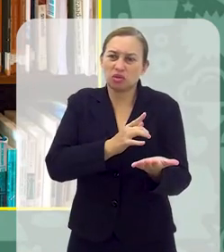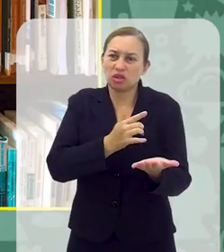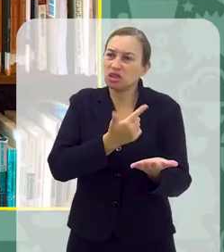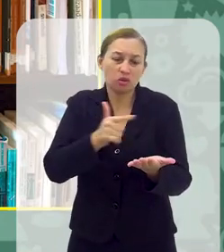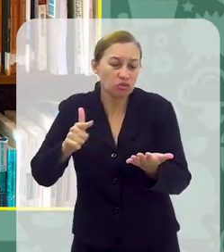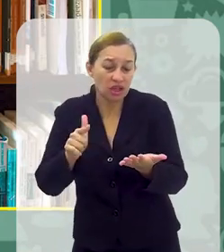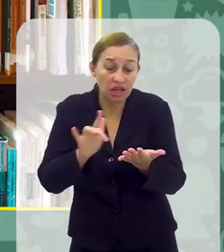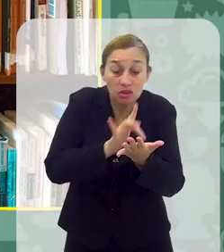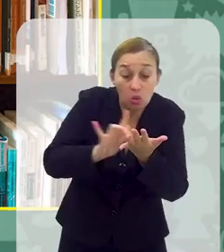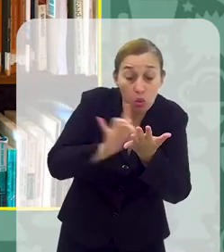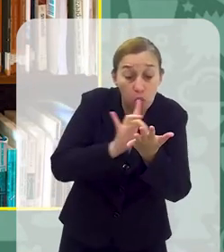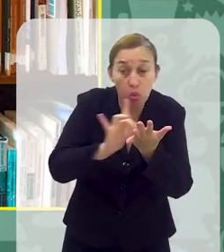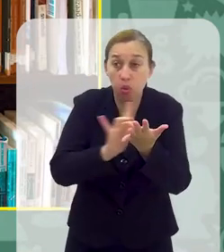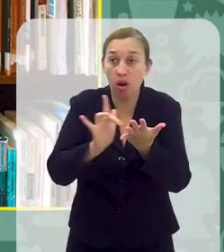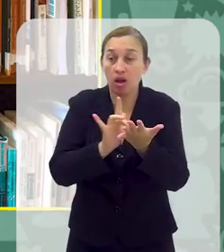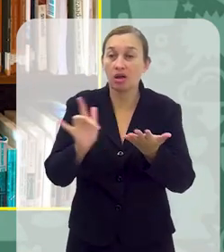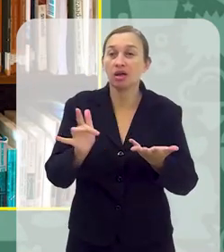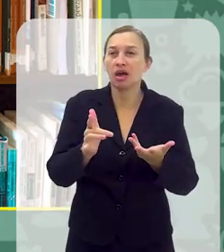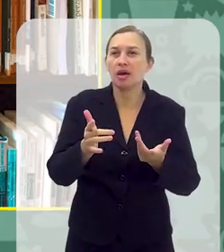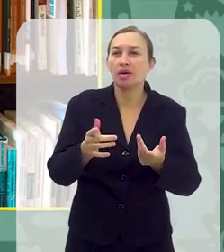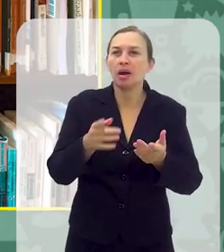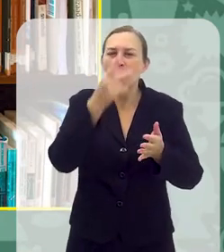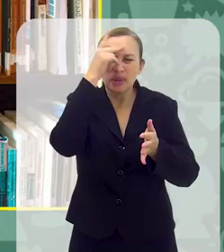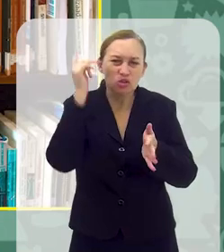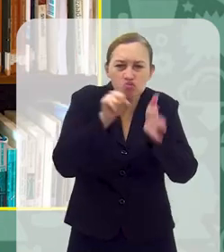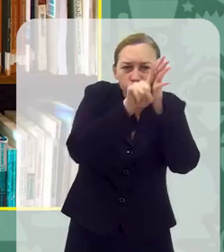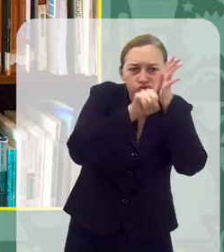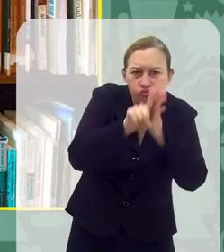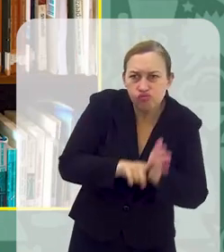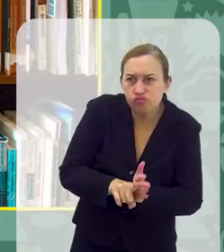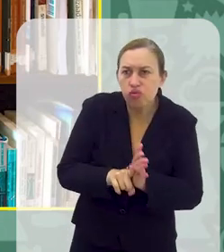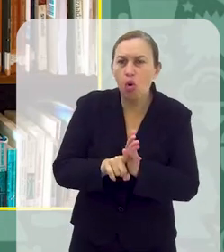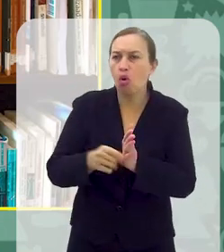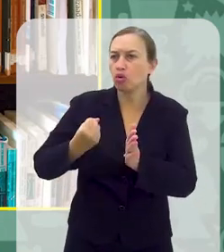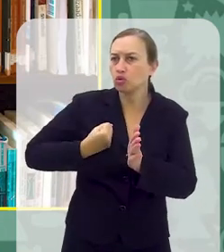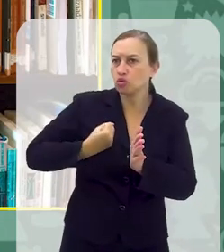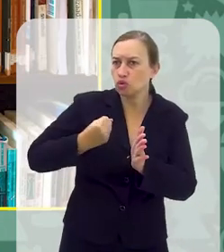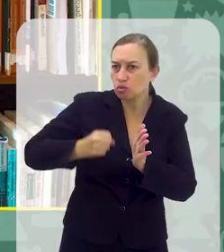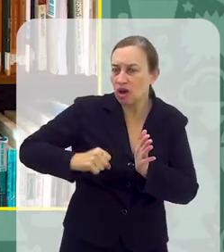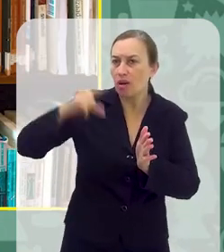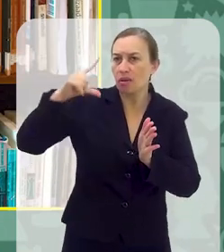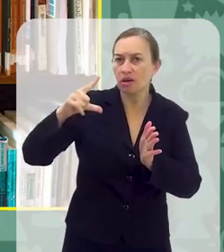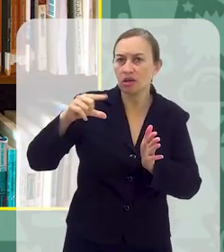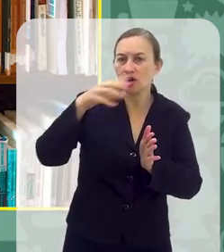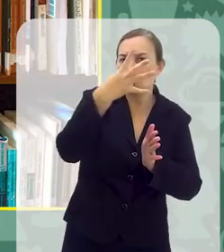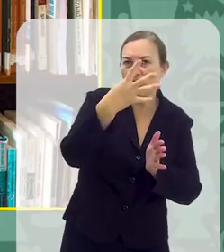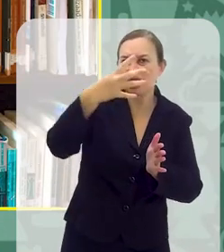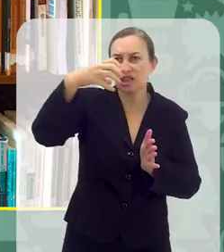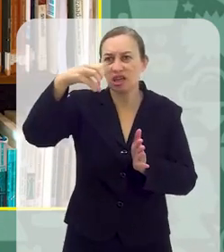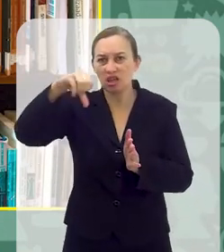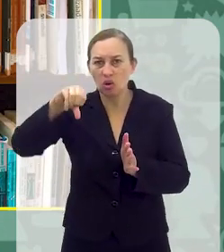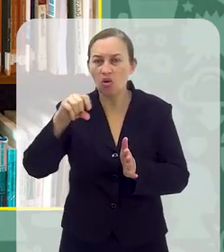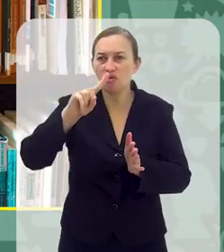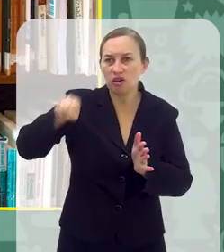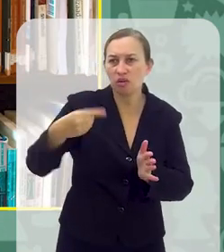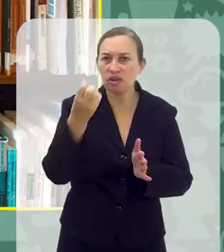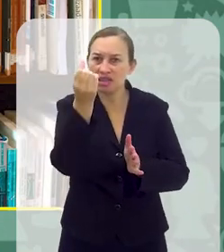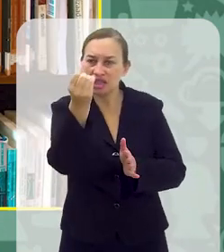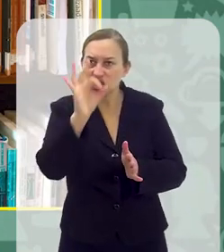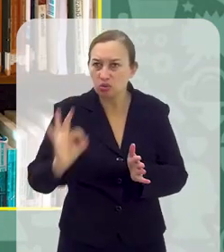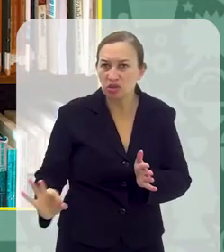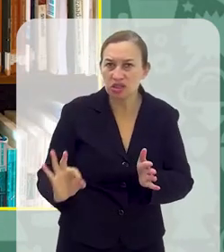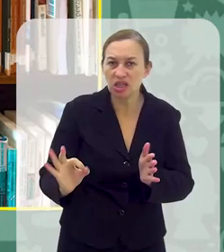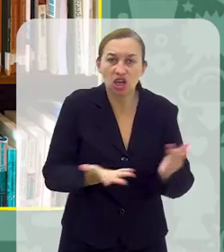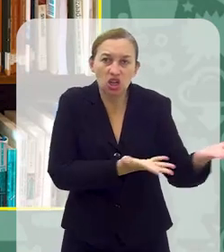Em paralelo a isso, pesquisadores apontam que o aumento de 49,6% do número de